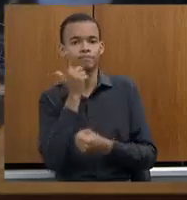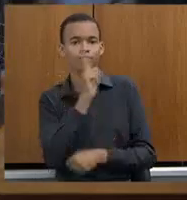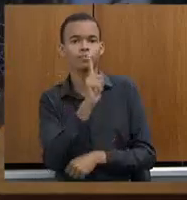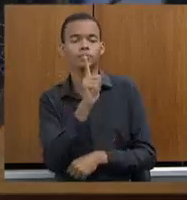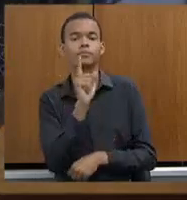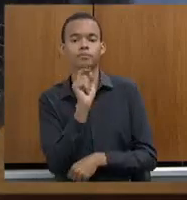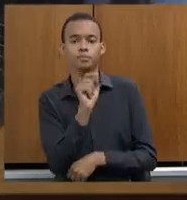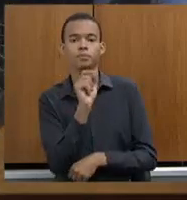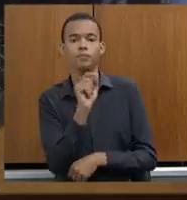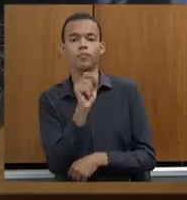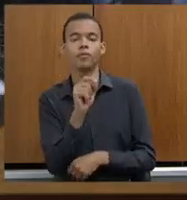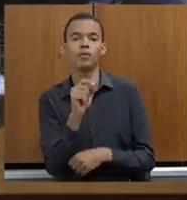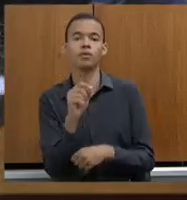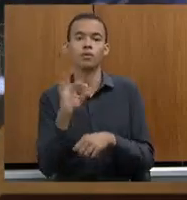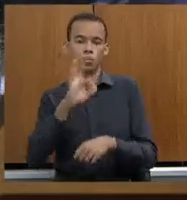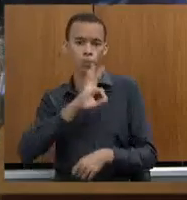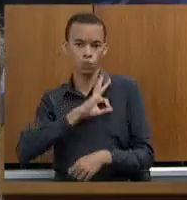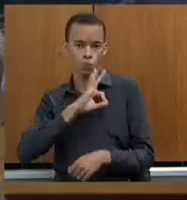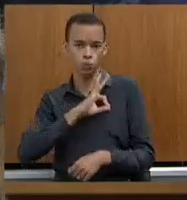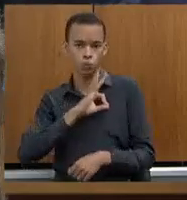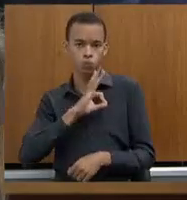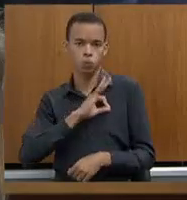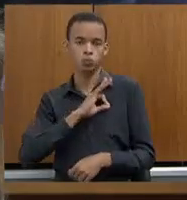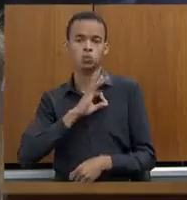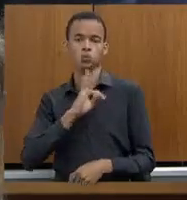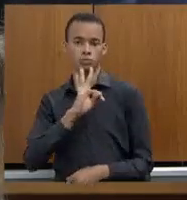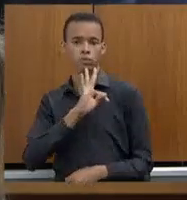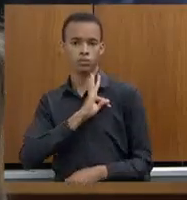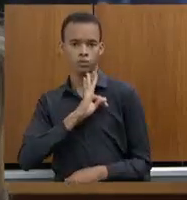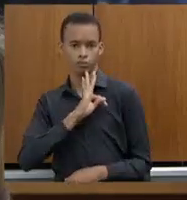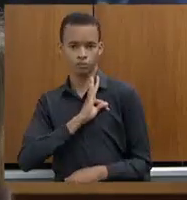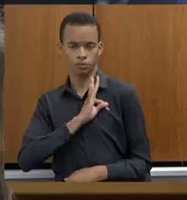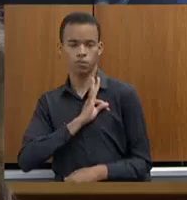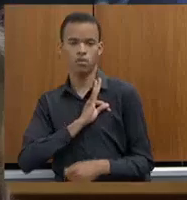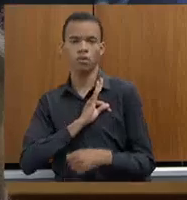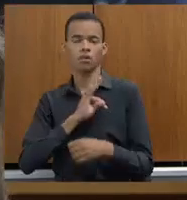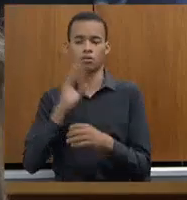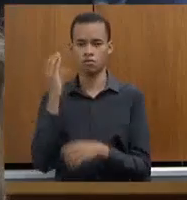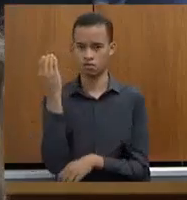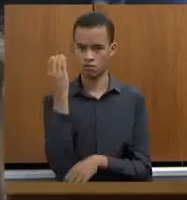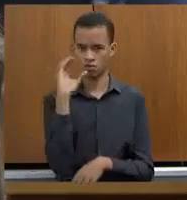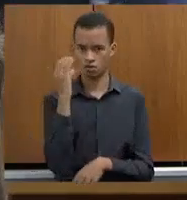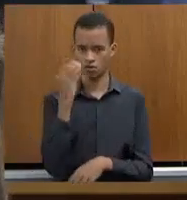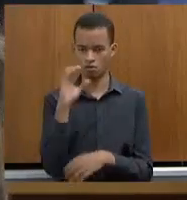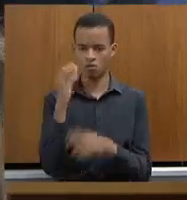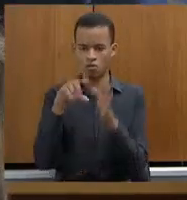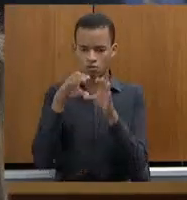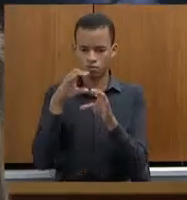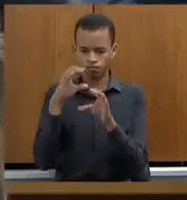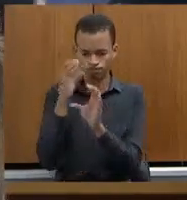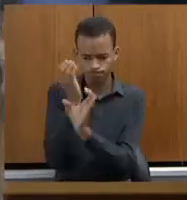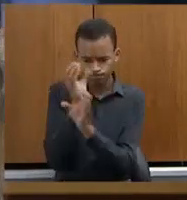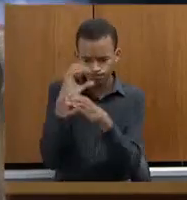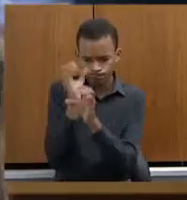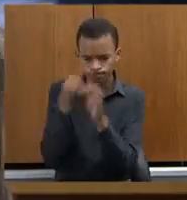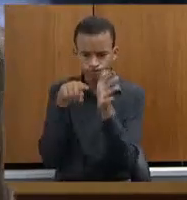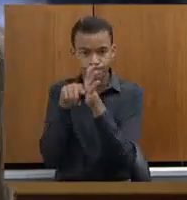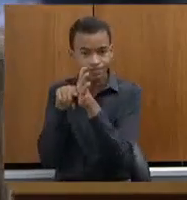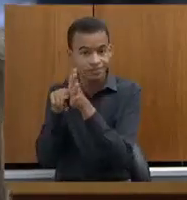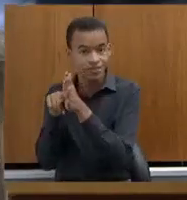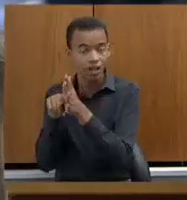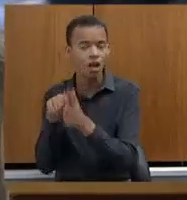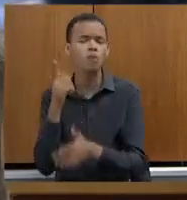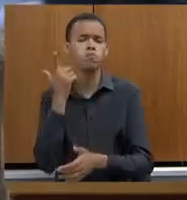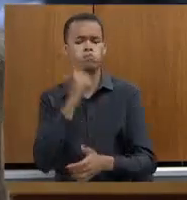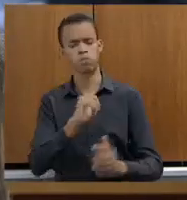Polícia Técnico-Científica, o trabalho que foi feito para que ampliasse a necessidade que tínhamos na demanda de